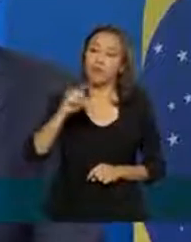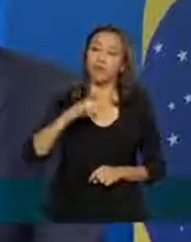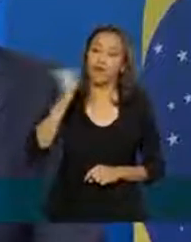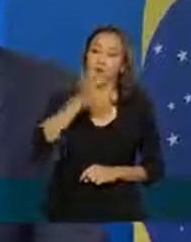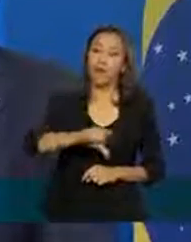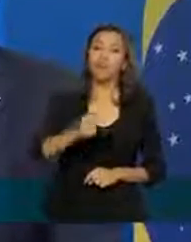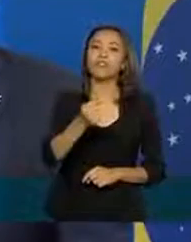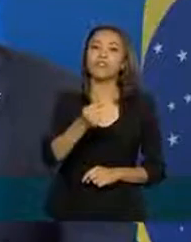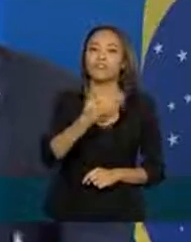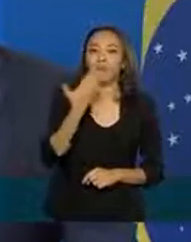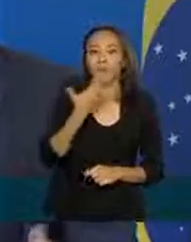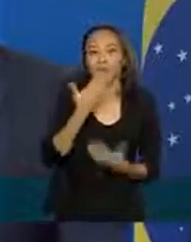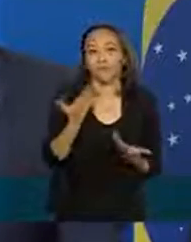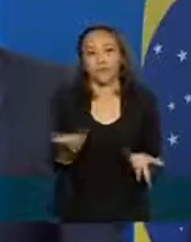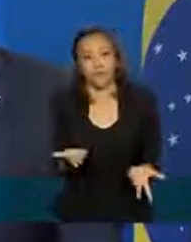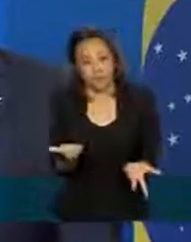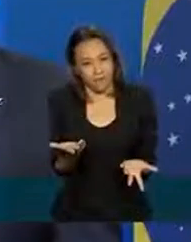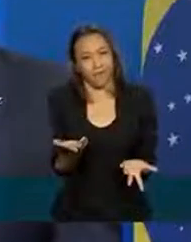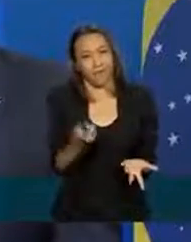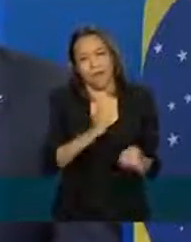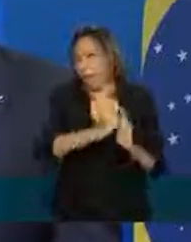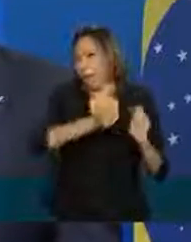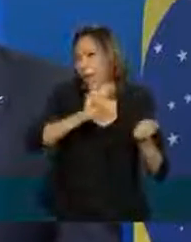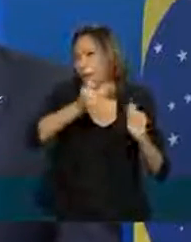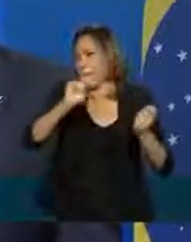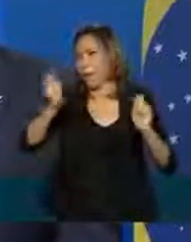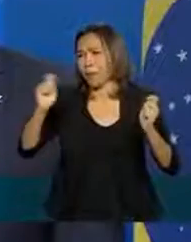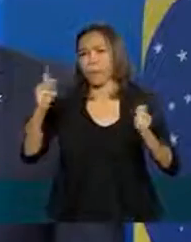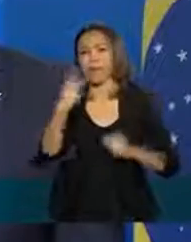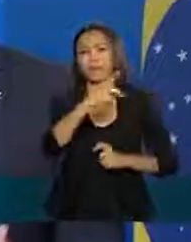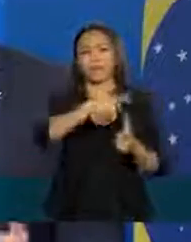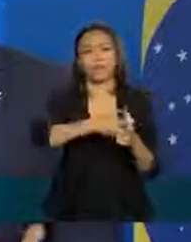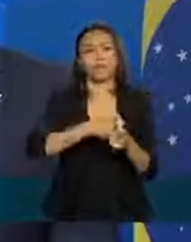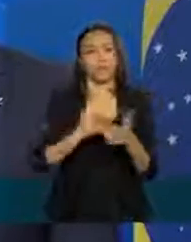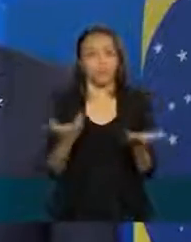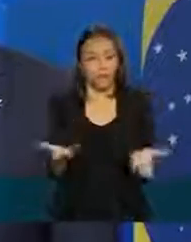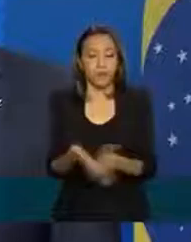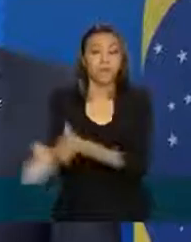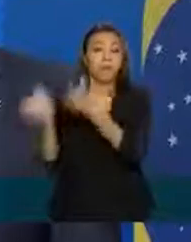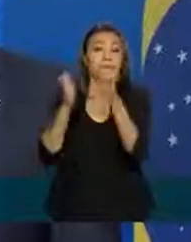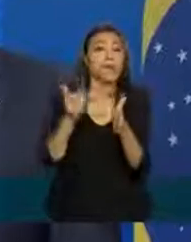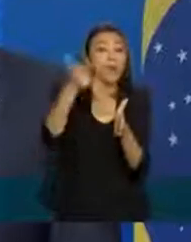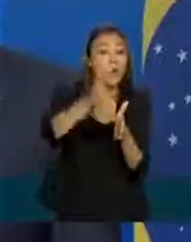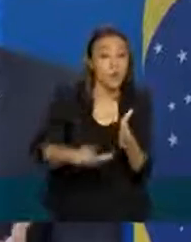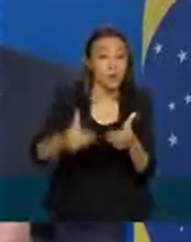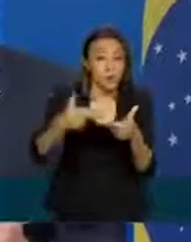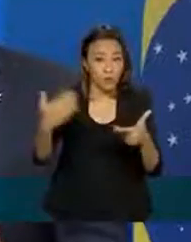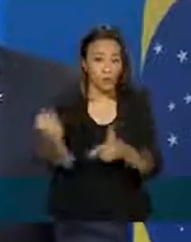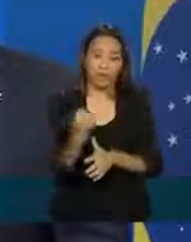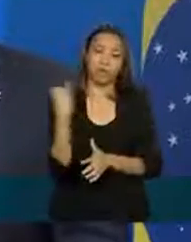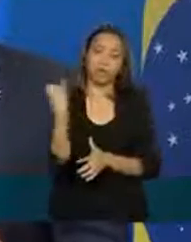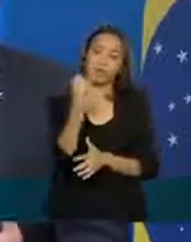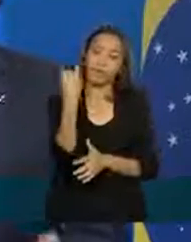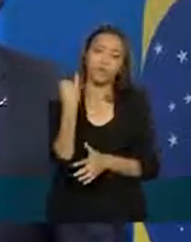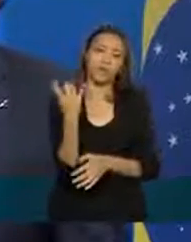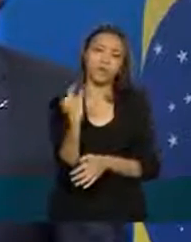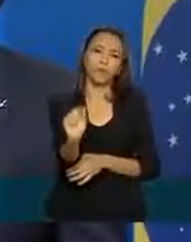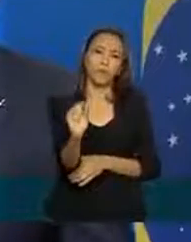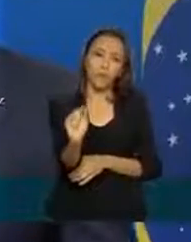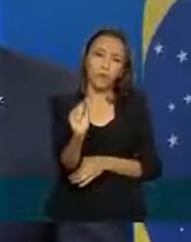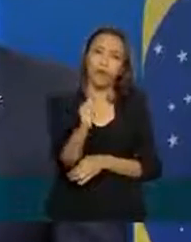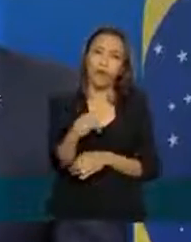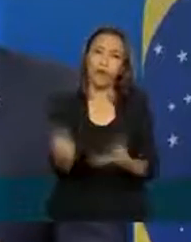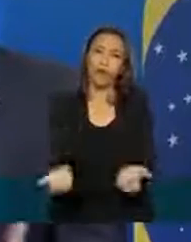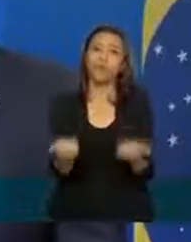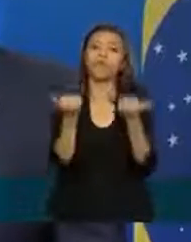dinheiro sobrando para poder pagar as suas contas. Outro ponto importante é essa